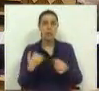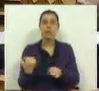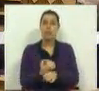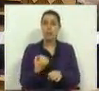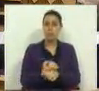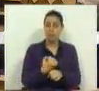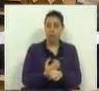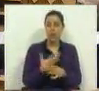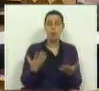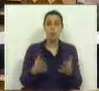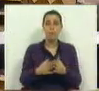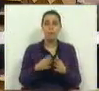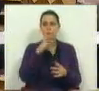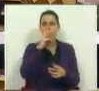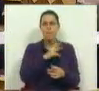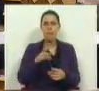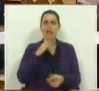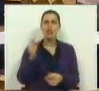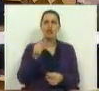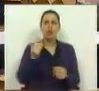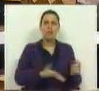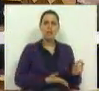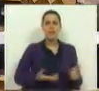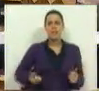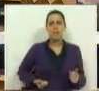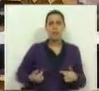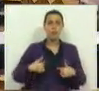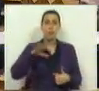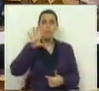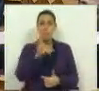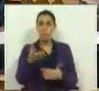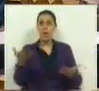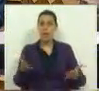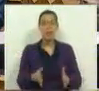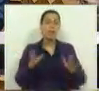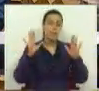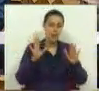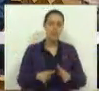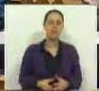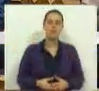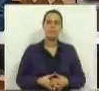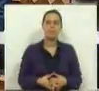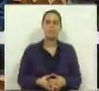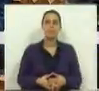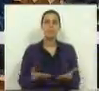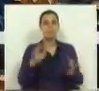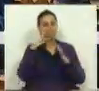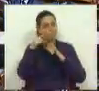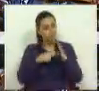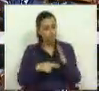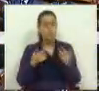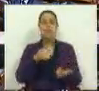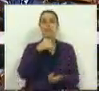emprego para os milhares de jovens desempregados no nosso país. Mas encontramos